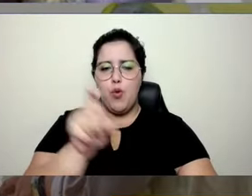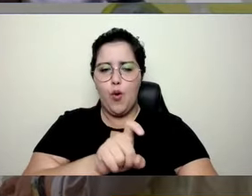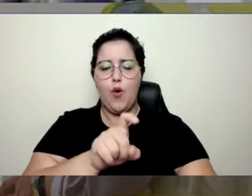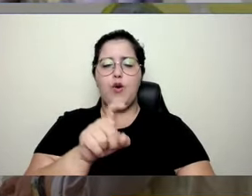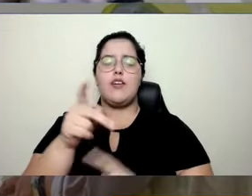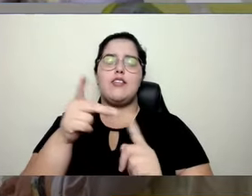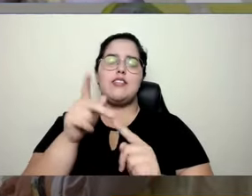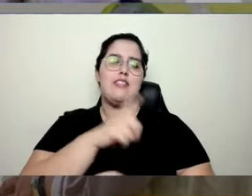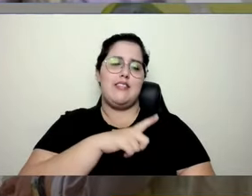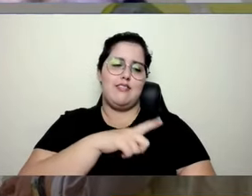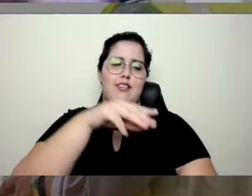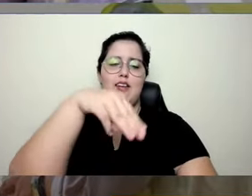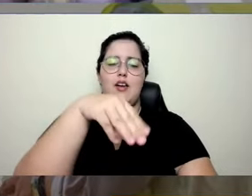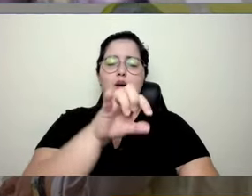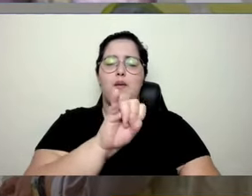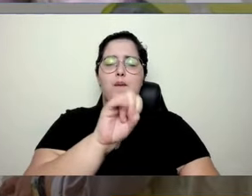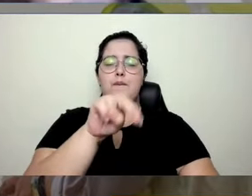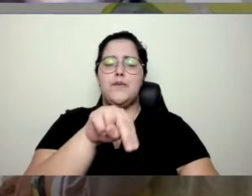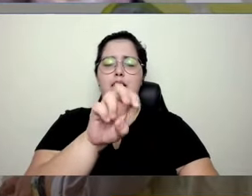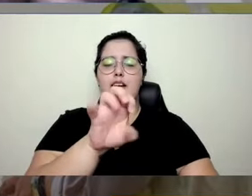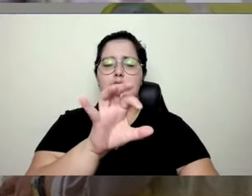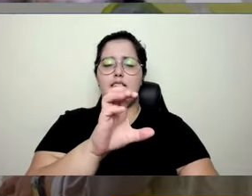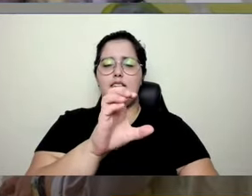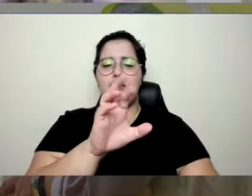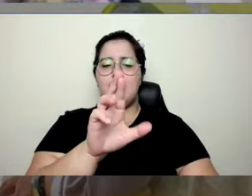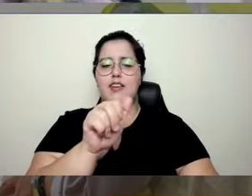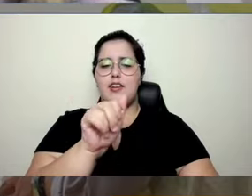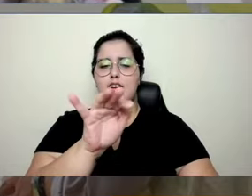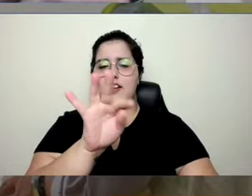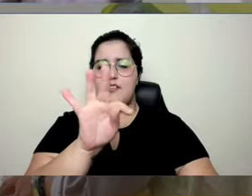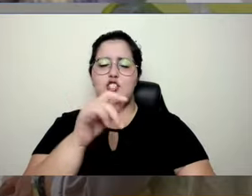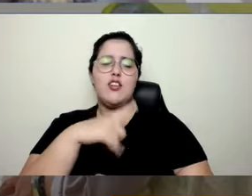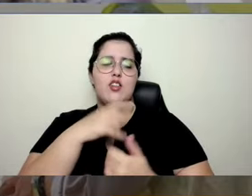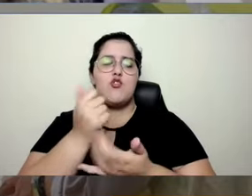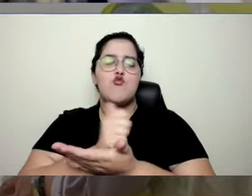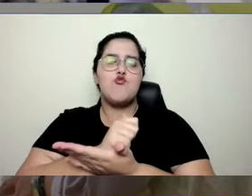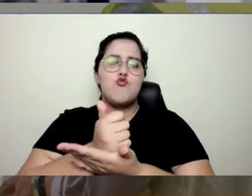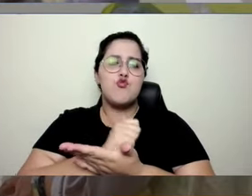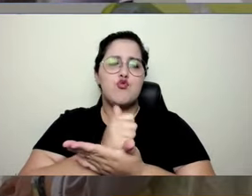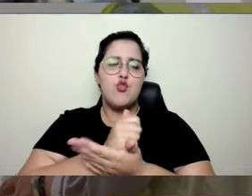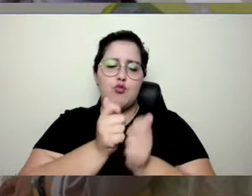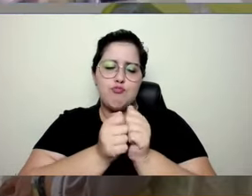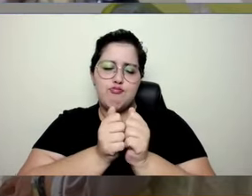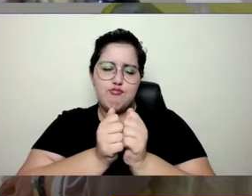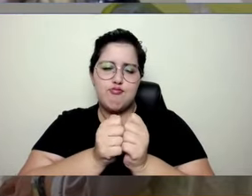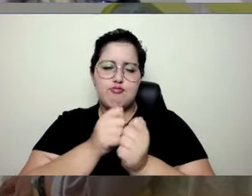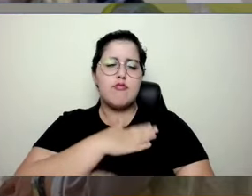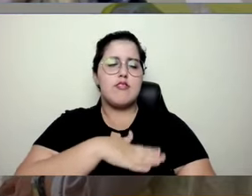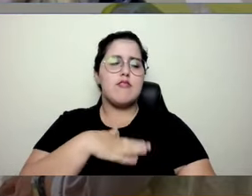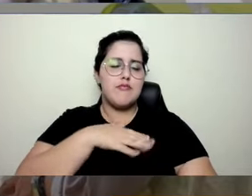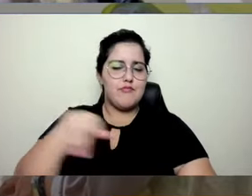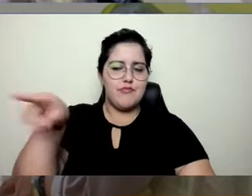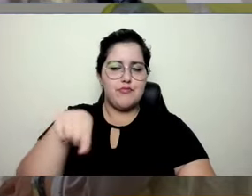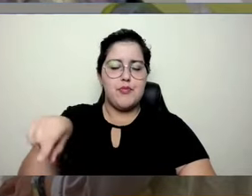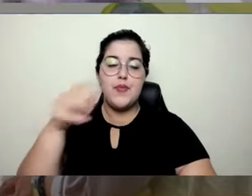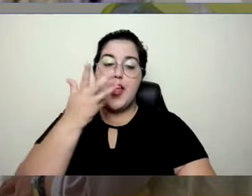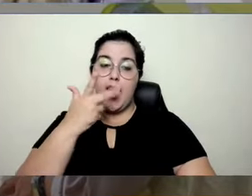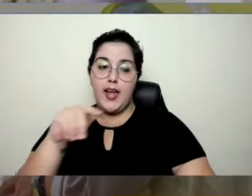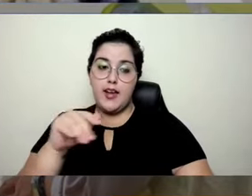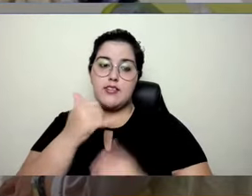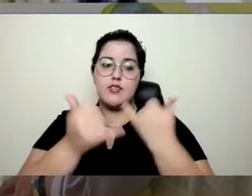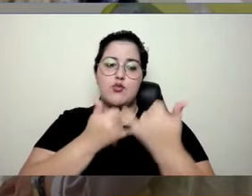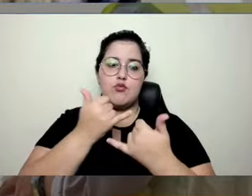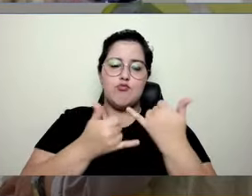a gente tem diversos jogos tridimensionais em que essas pessoas mais jovens entram,